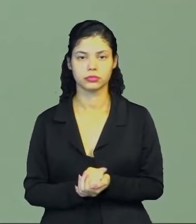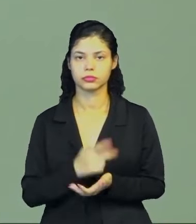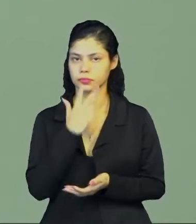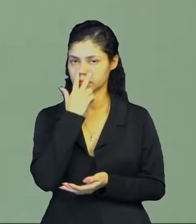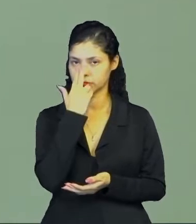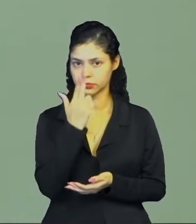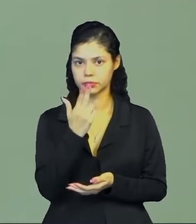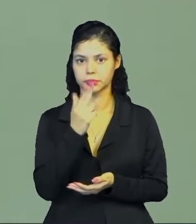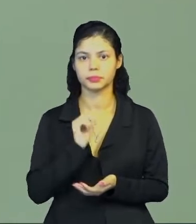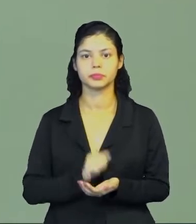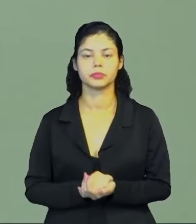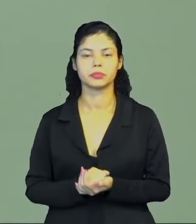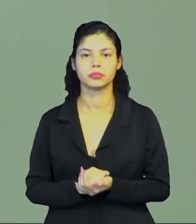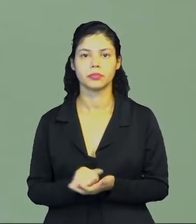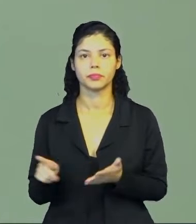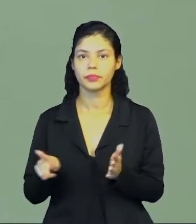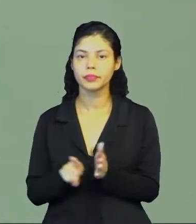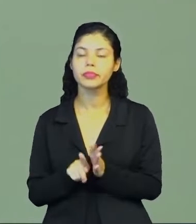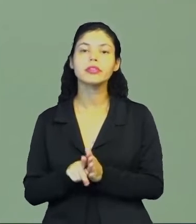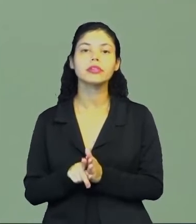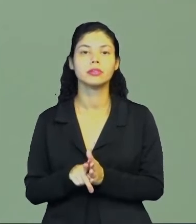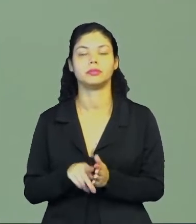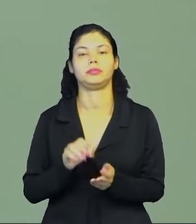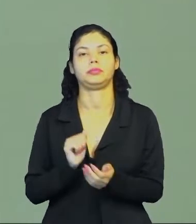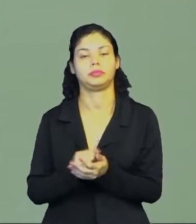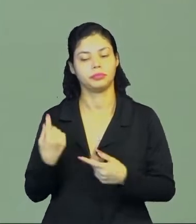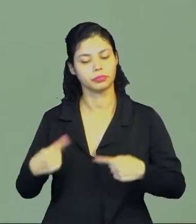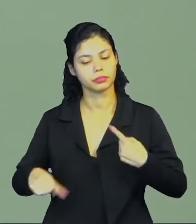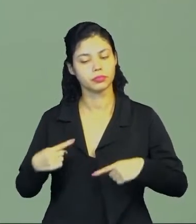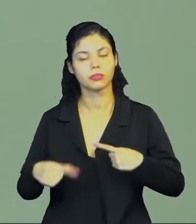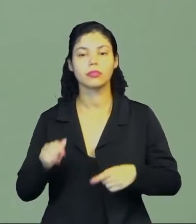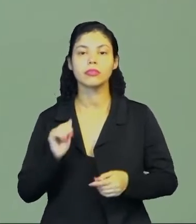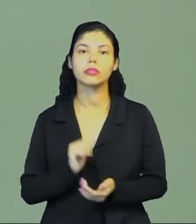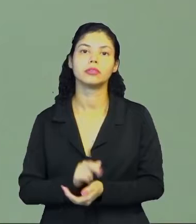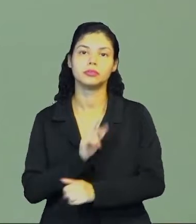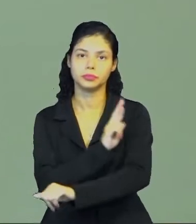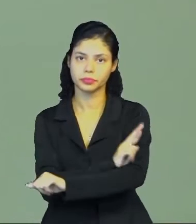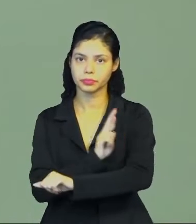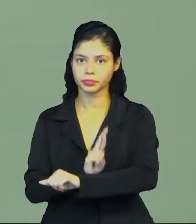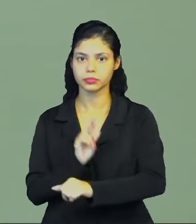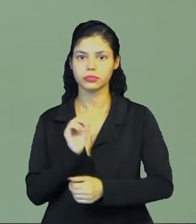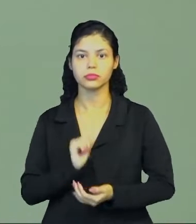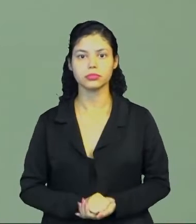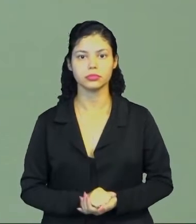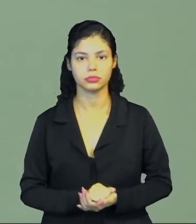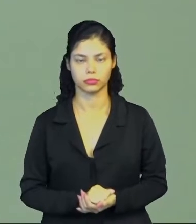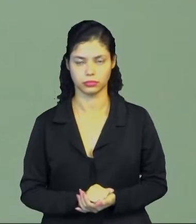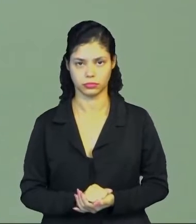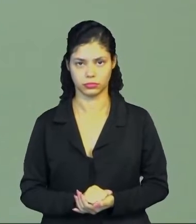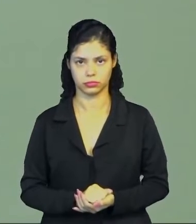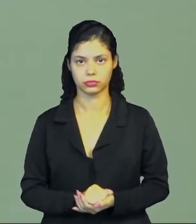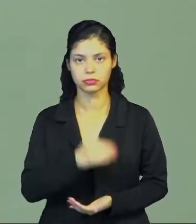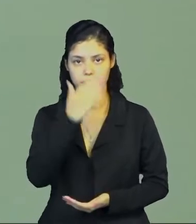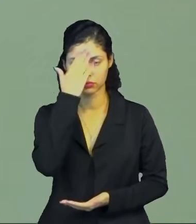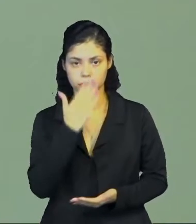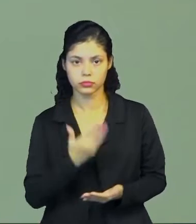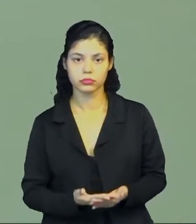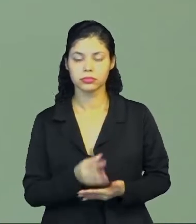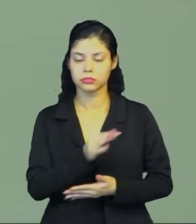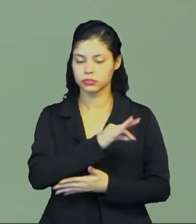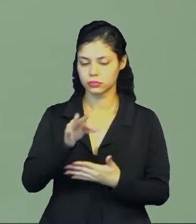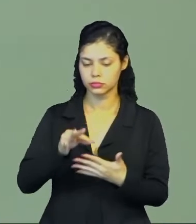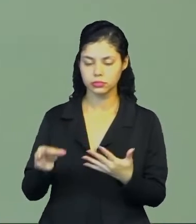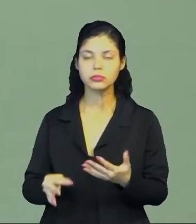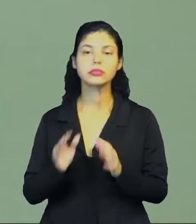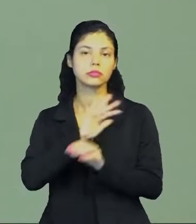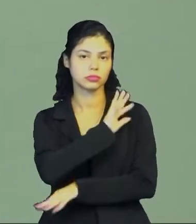comum, né? Dentre elas, a questão da política, a questão da religiosidade, que acreditavam nos elementos